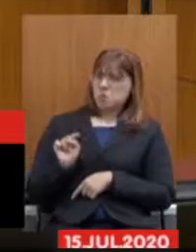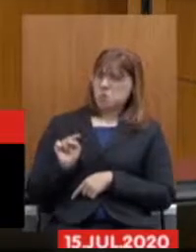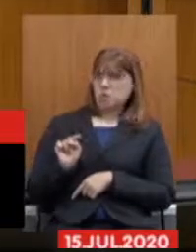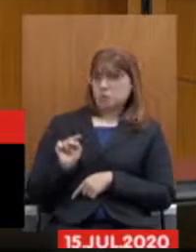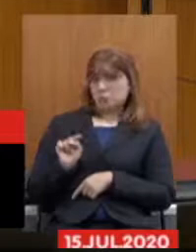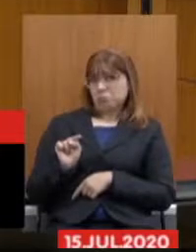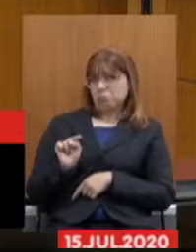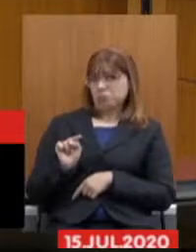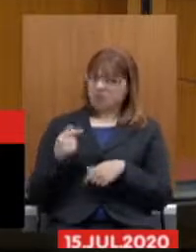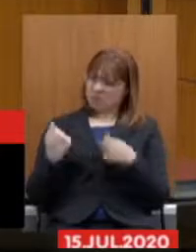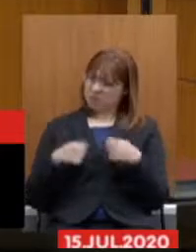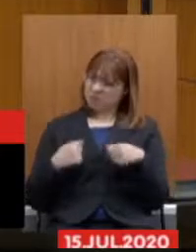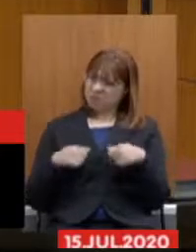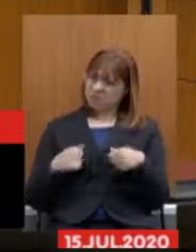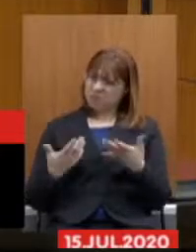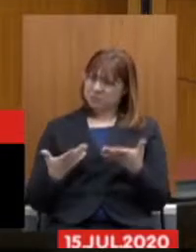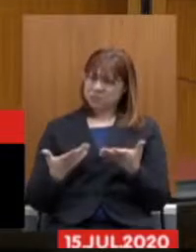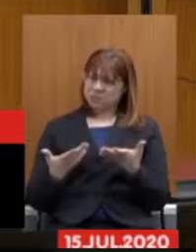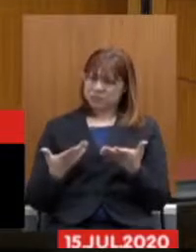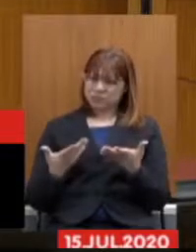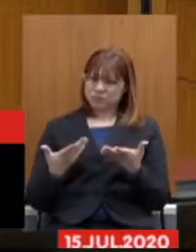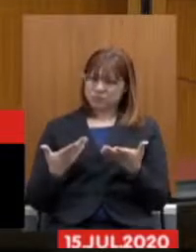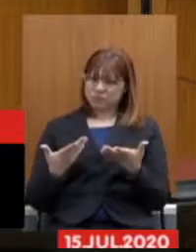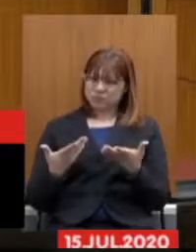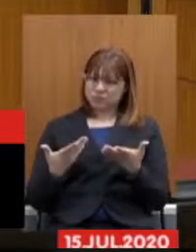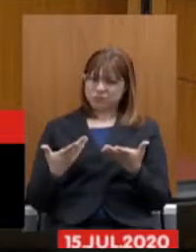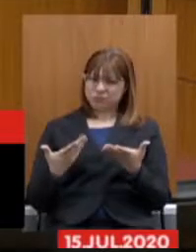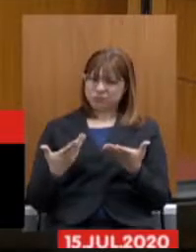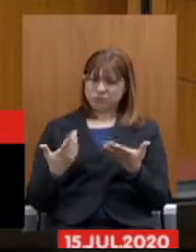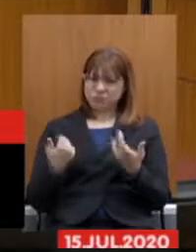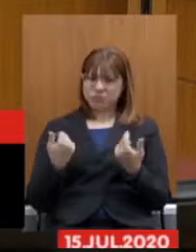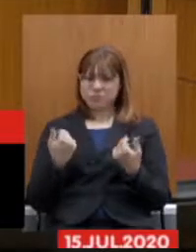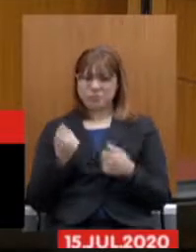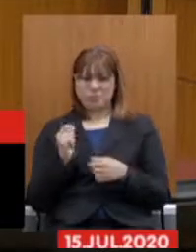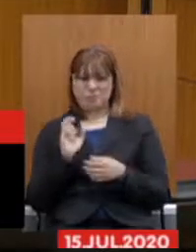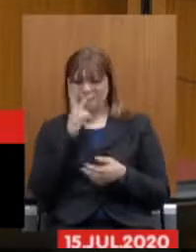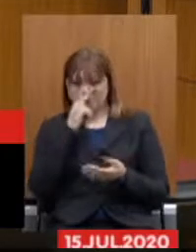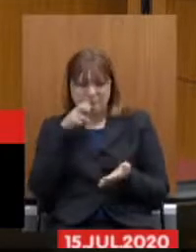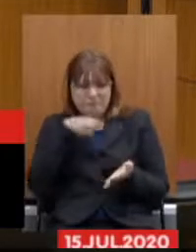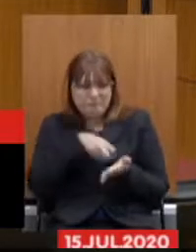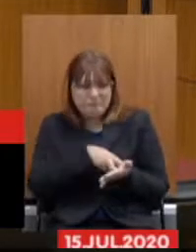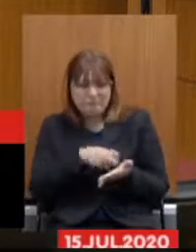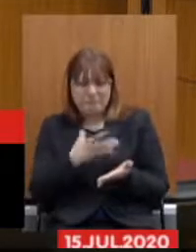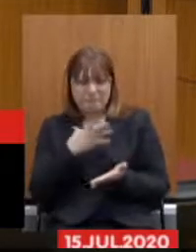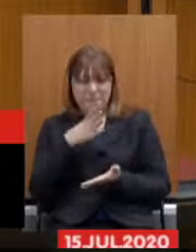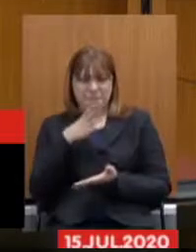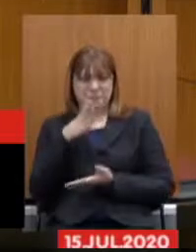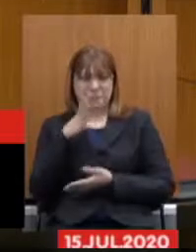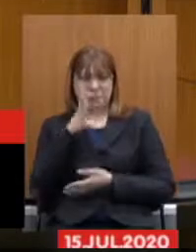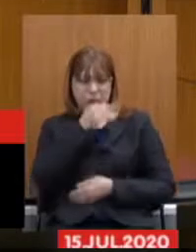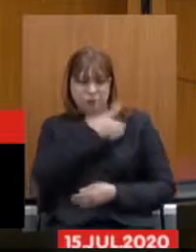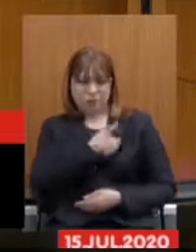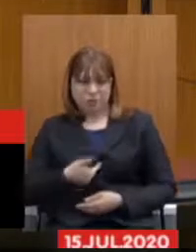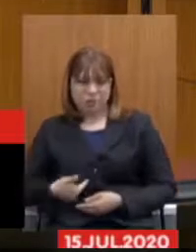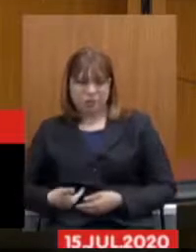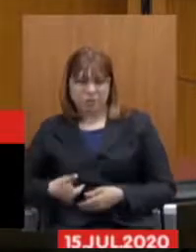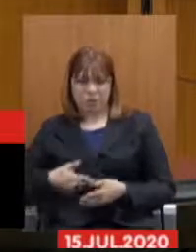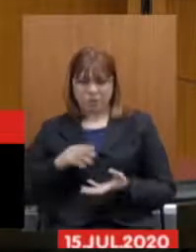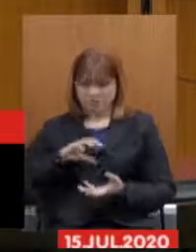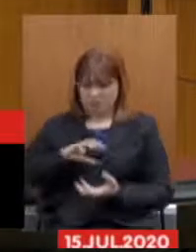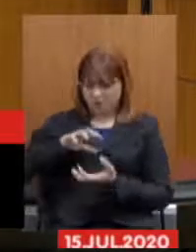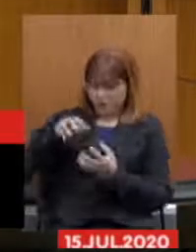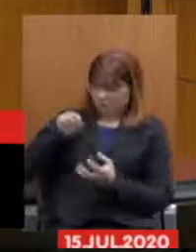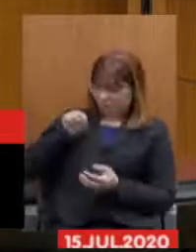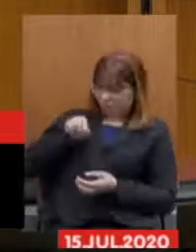tem que ser, se pensa em penalizar o servidor com uma reforma que reduz